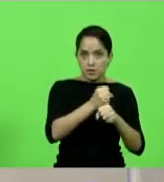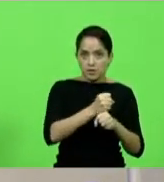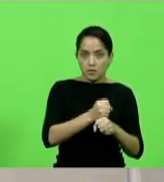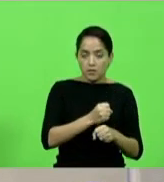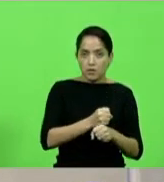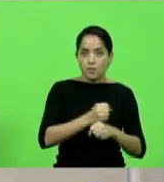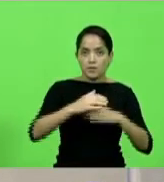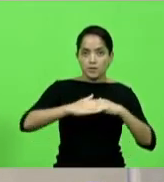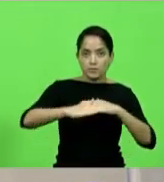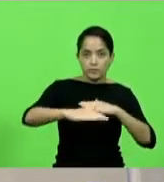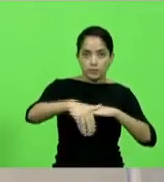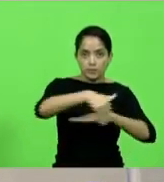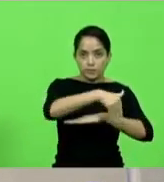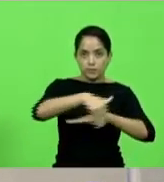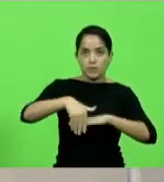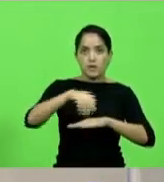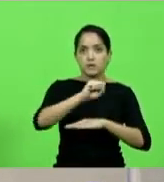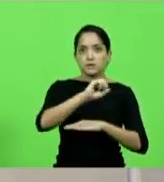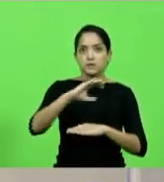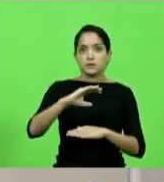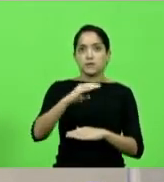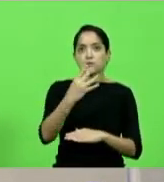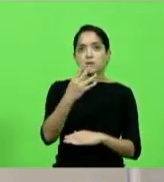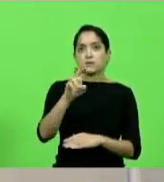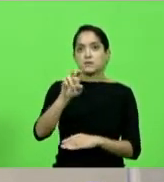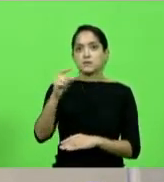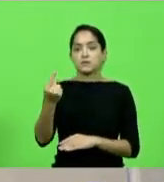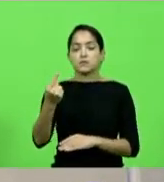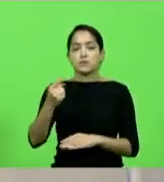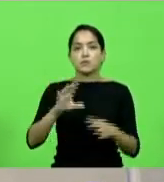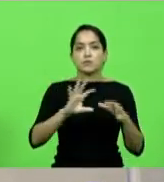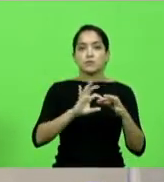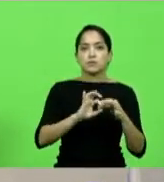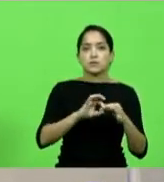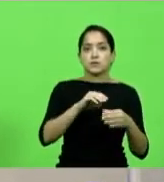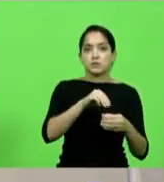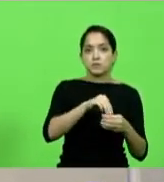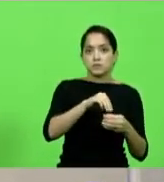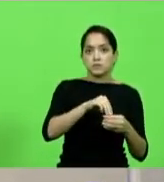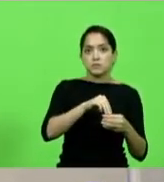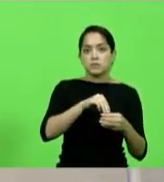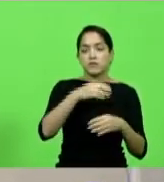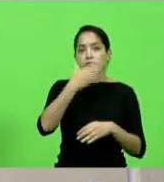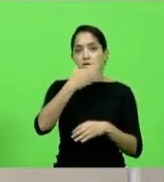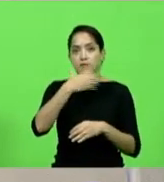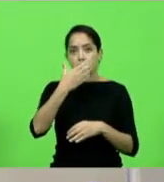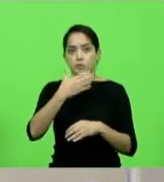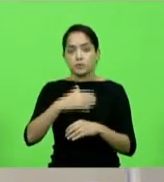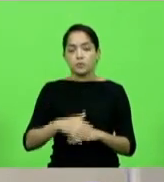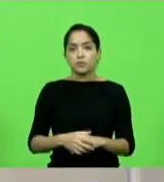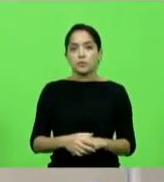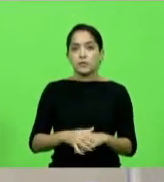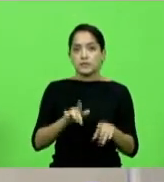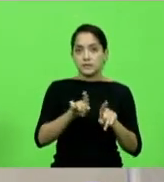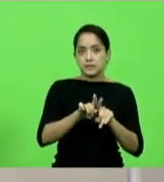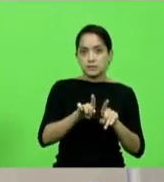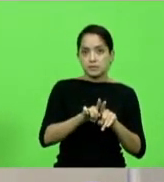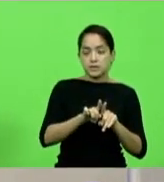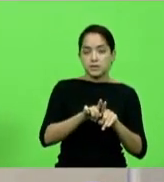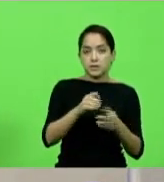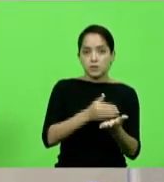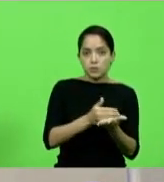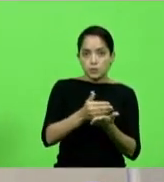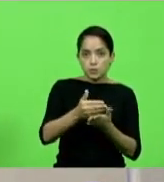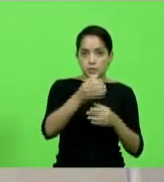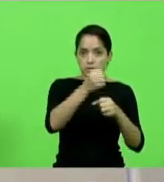pavimentação da rodovia CC451, trecho entre os municípios de Freiburg e Frei Rogério, bem como sobre início